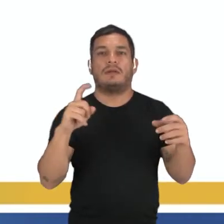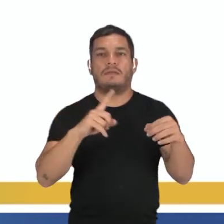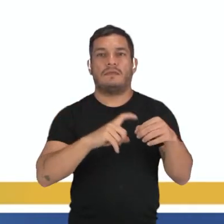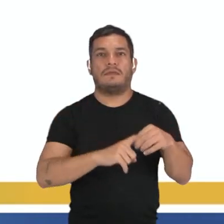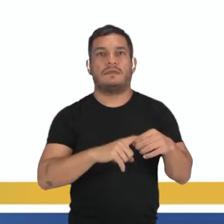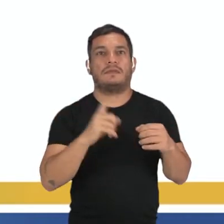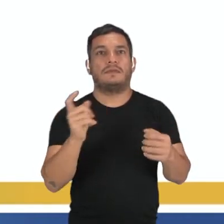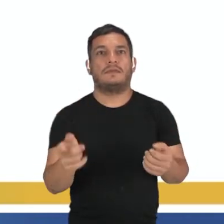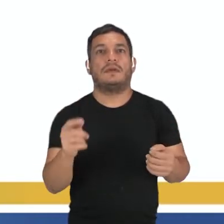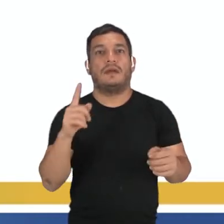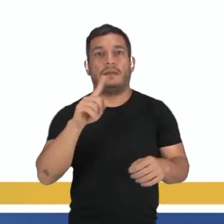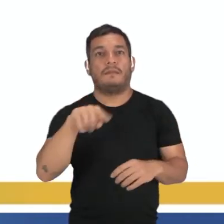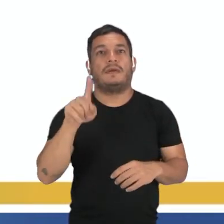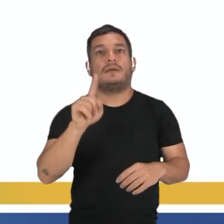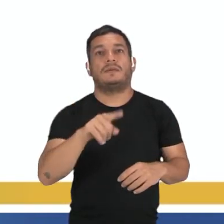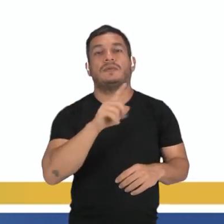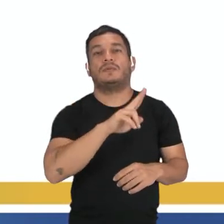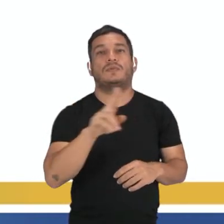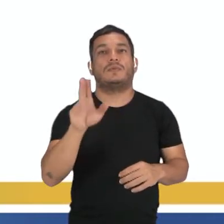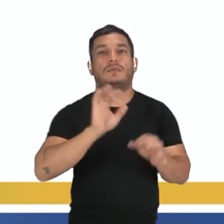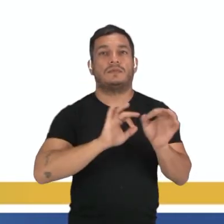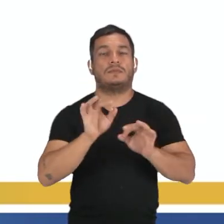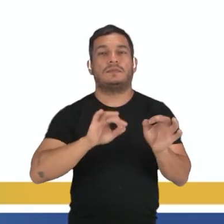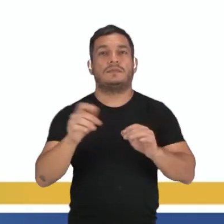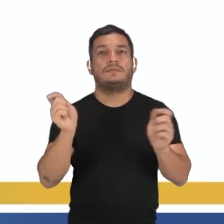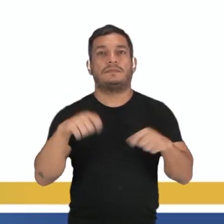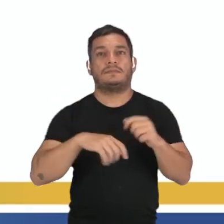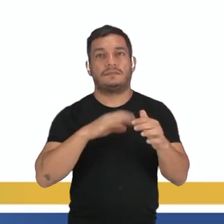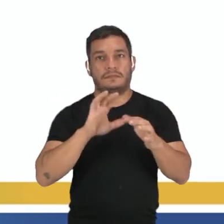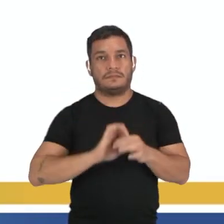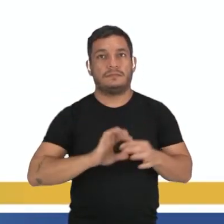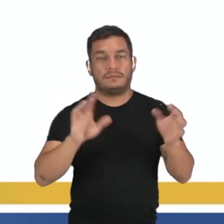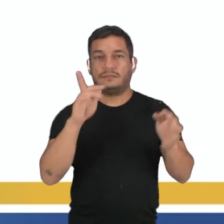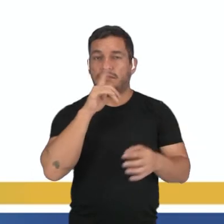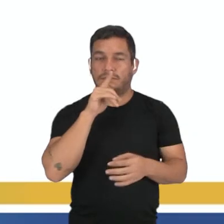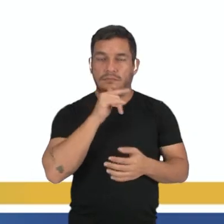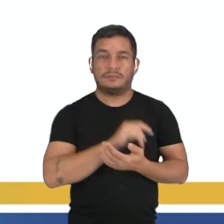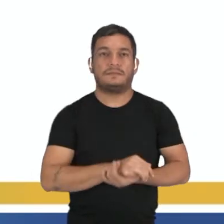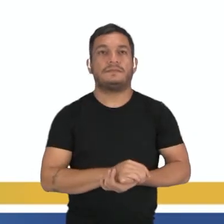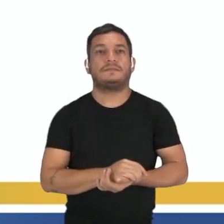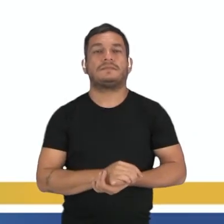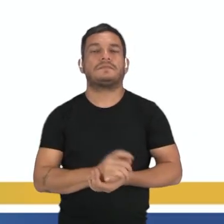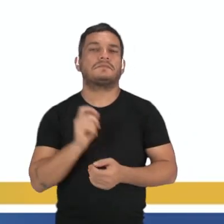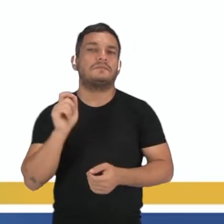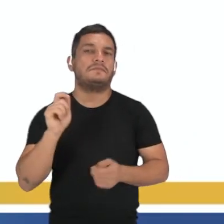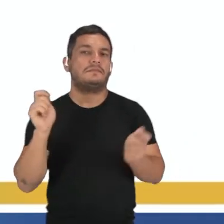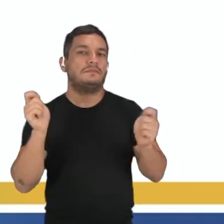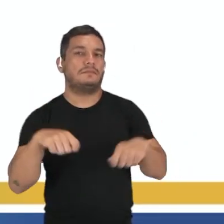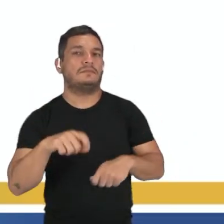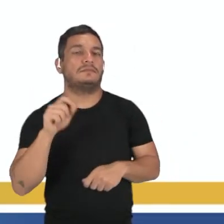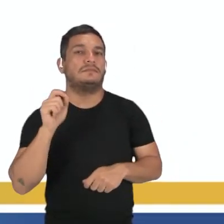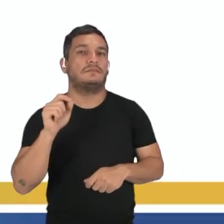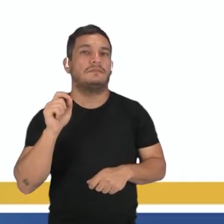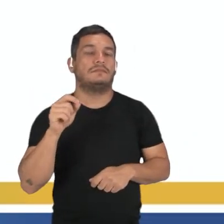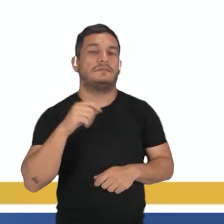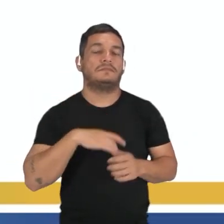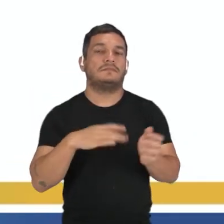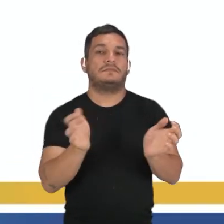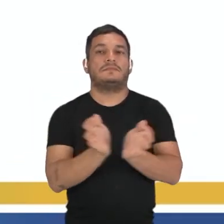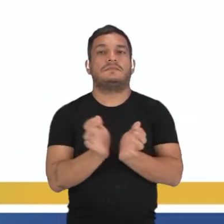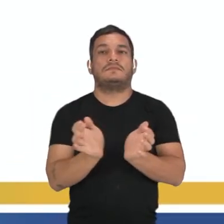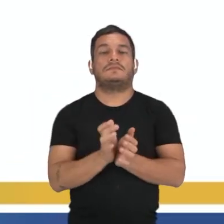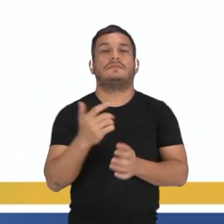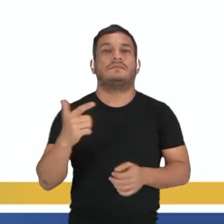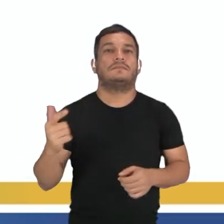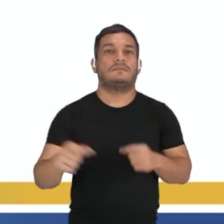feculação. Marque o nome da estrutura que permitiu essa independência da água, ou seja, o que foi que possibilitou com que esse grupo não